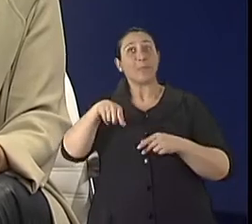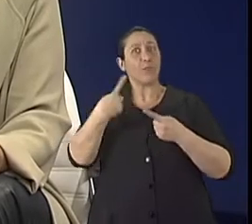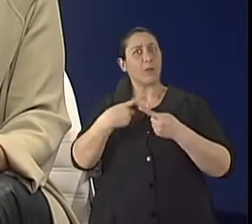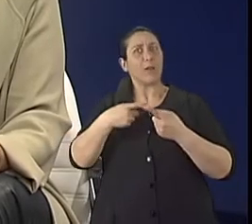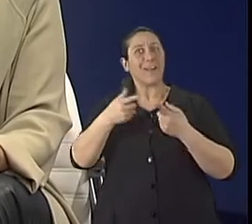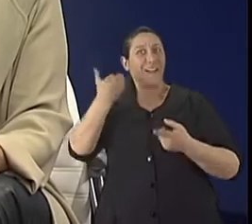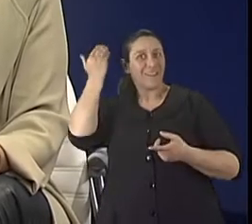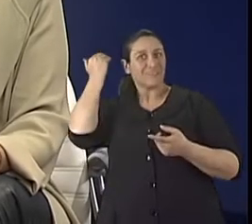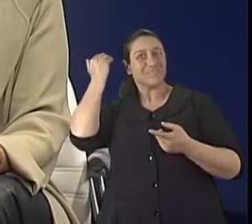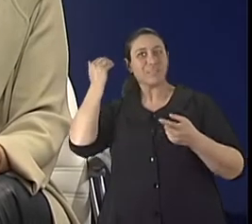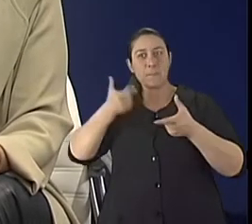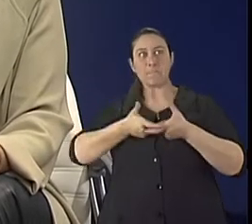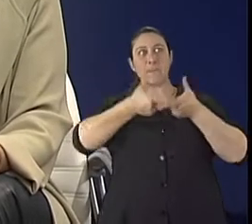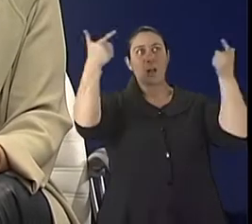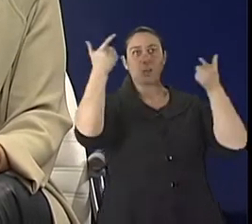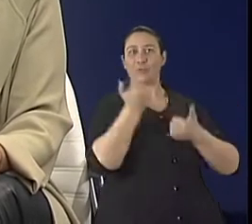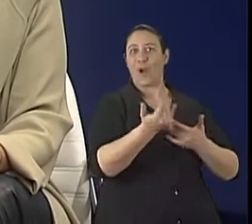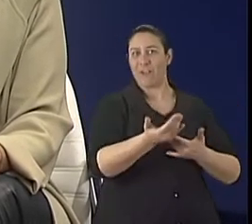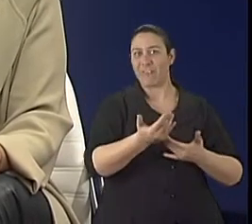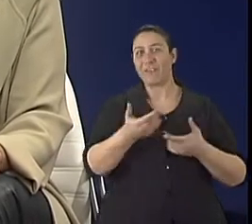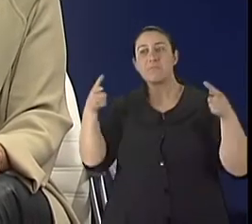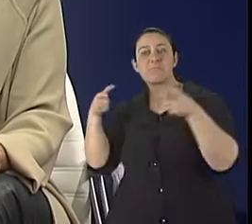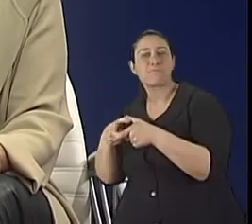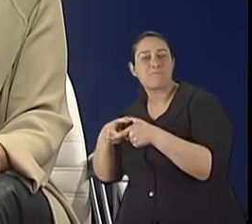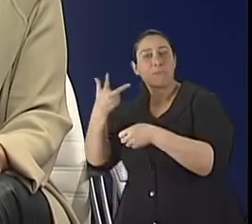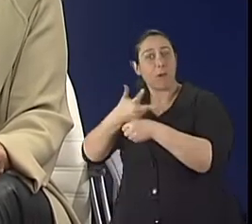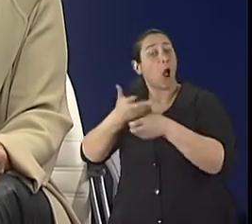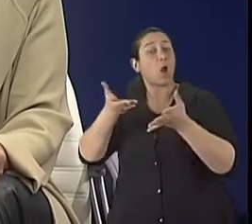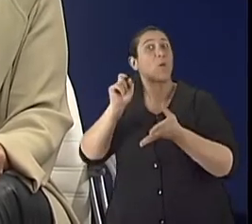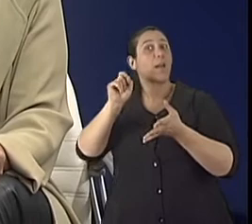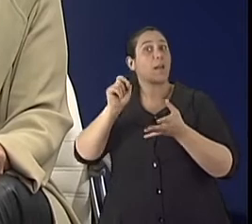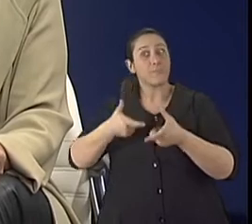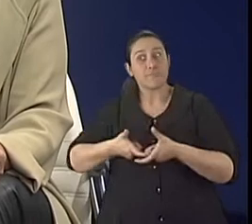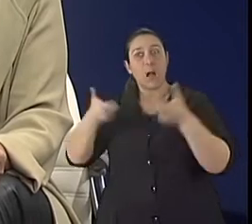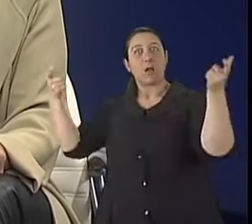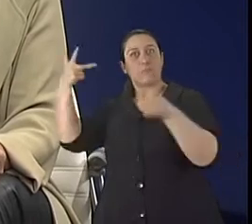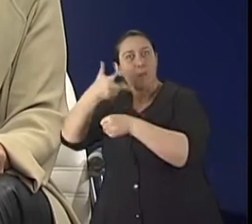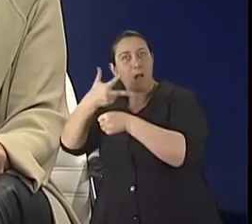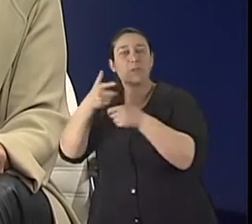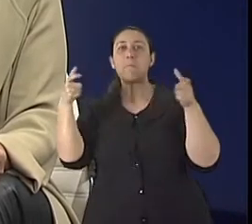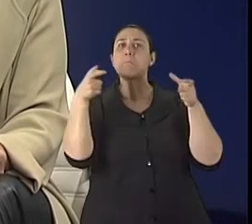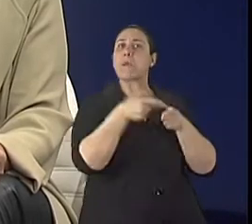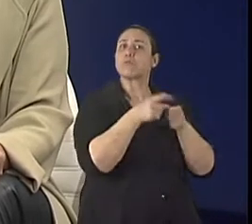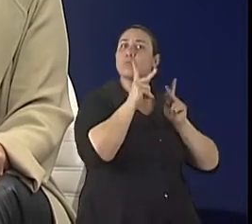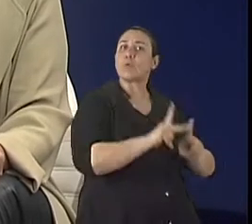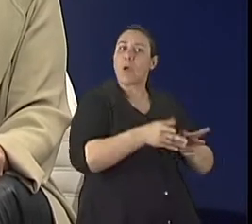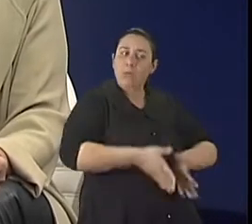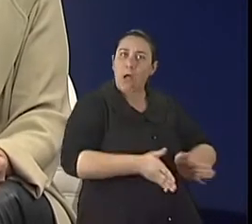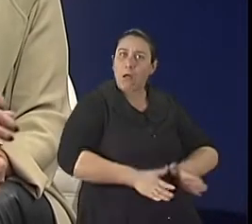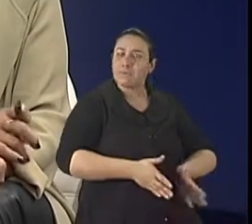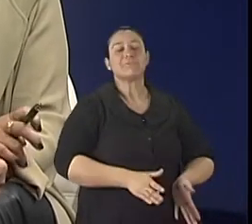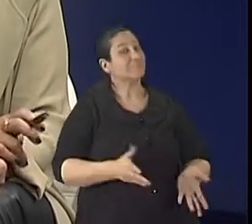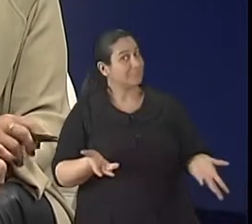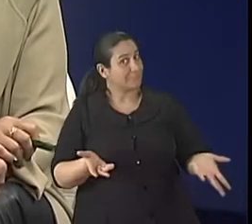se invertendo, se morre menos e se nasce menos. Portanto, mais idosos a cada ano nas cidades, né? O que